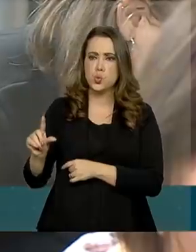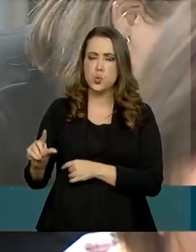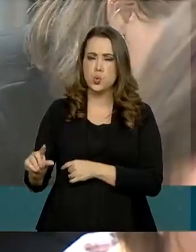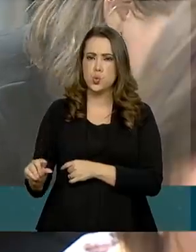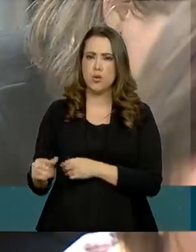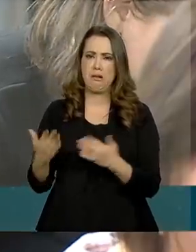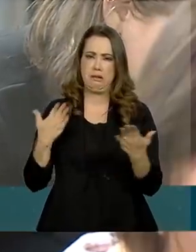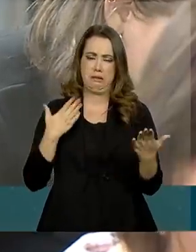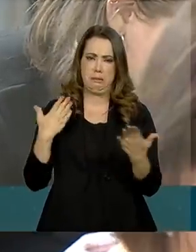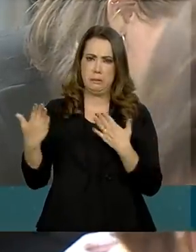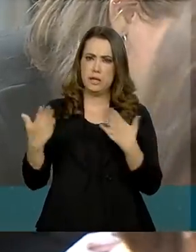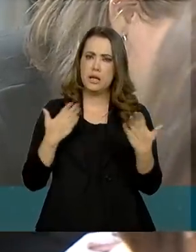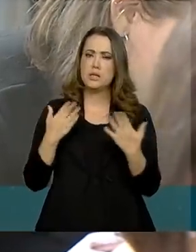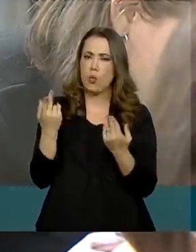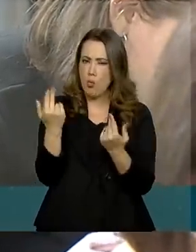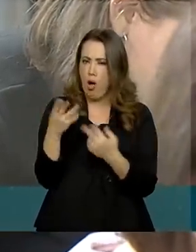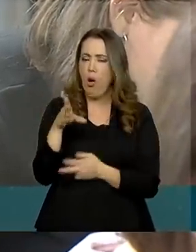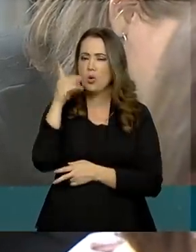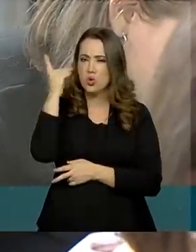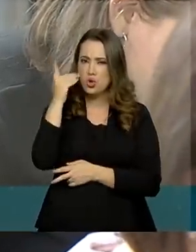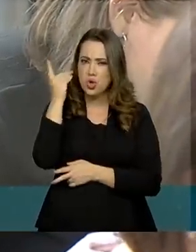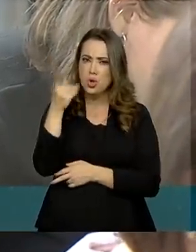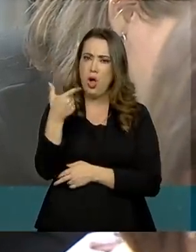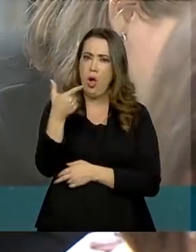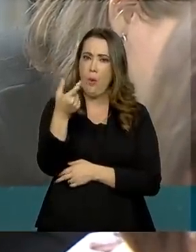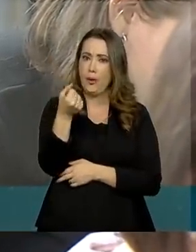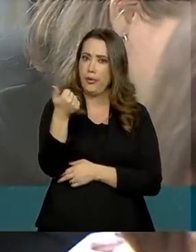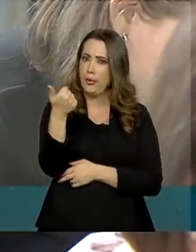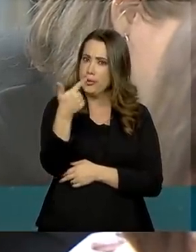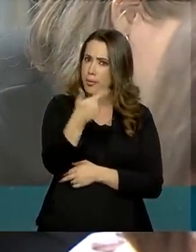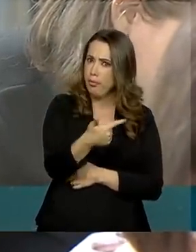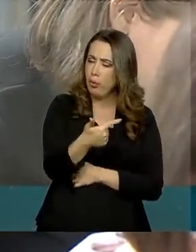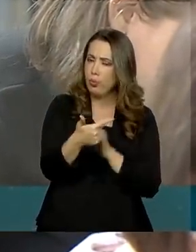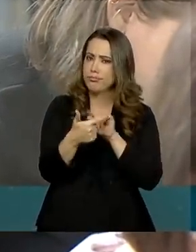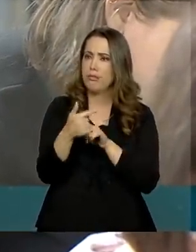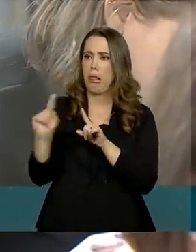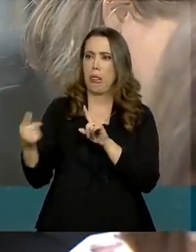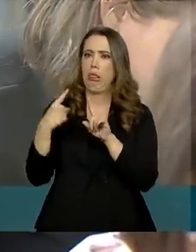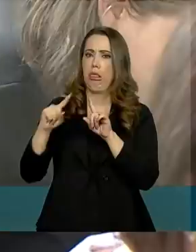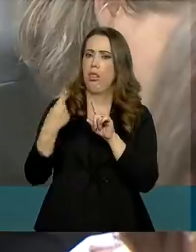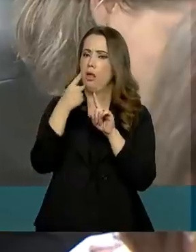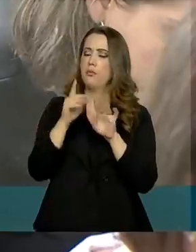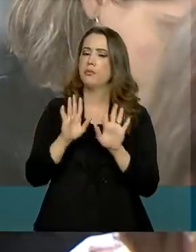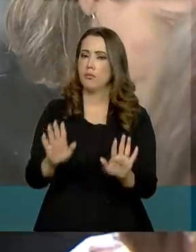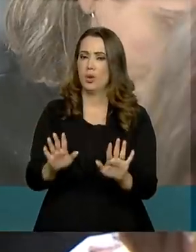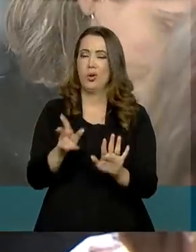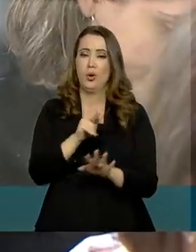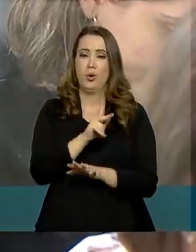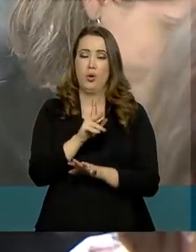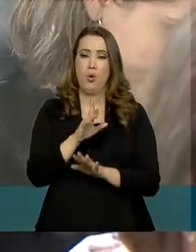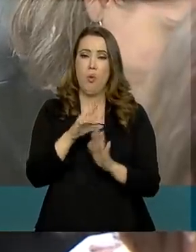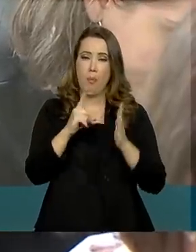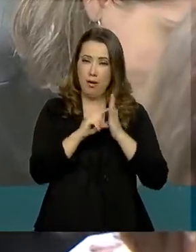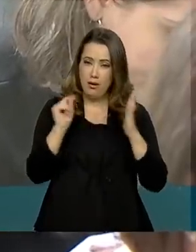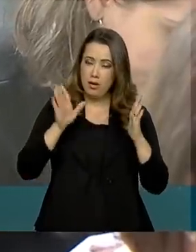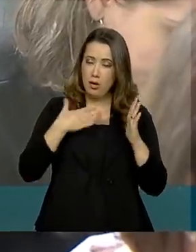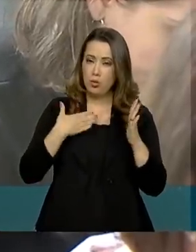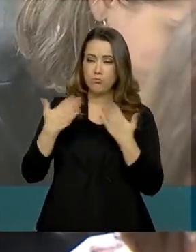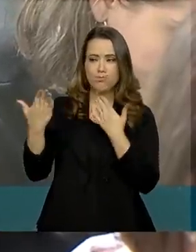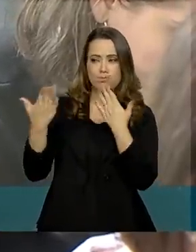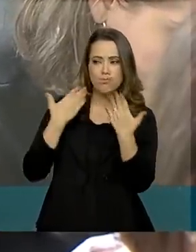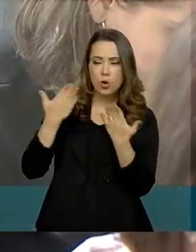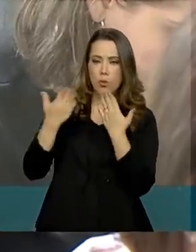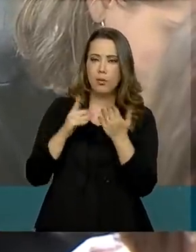-presidente Dilma chegou a fazer em 2012, por exemplo, e foi bastante criticada. Queria saber se o Planalto já tem uma avaliação aí desse impacto